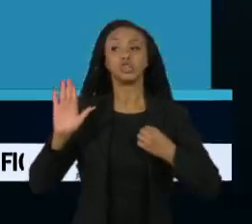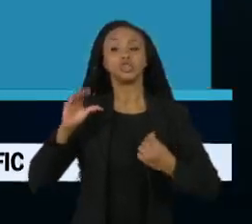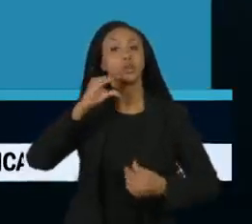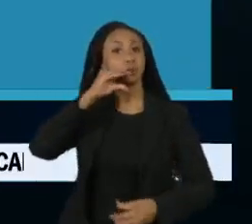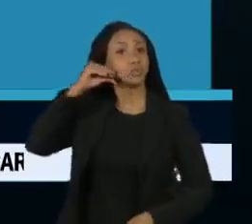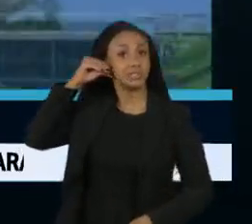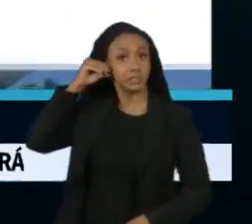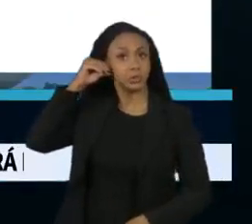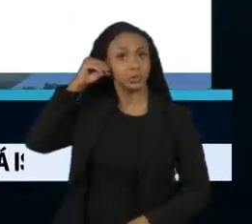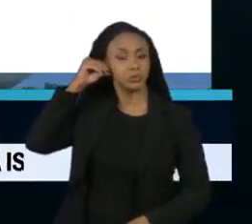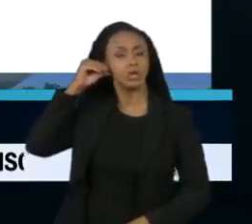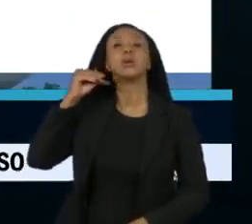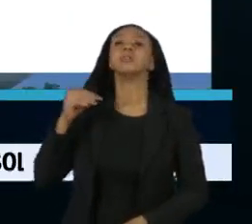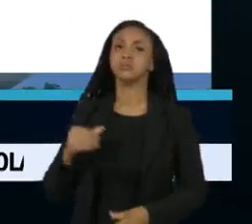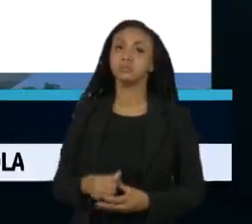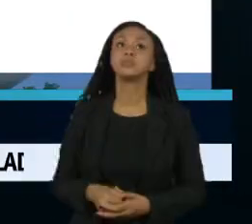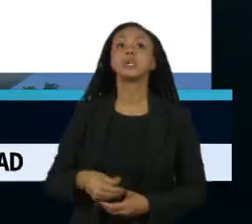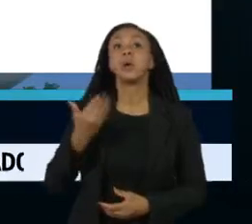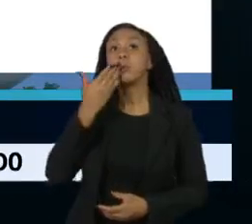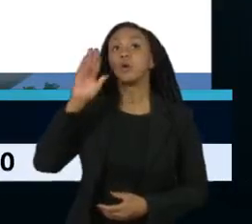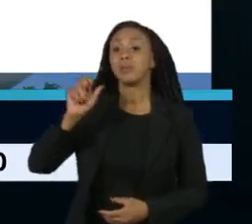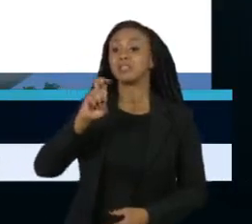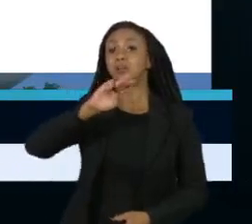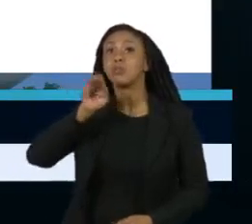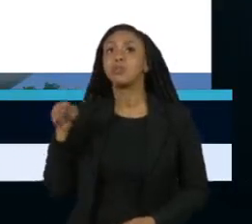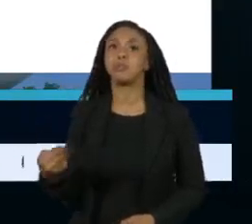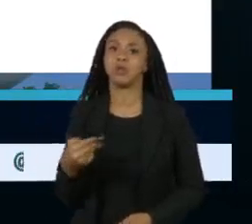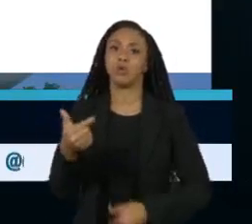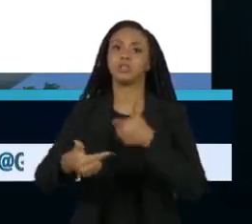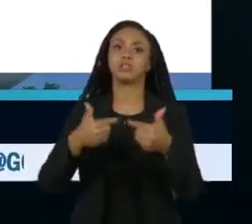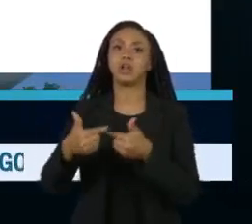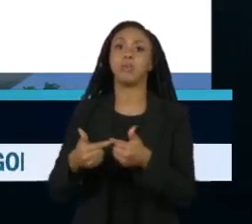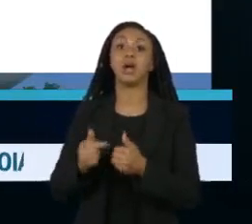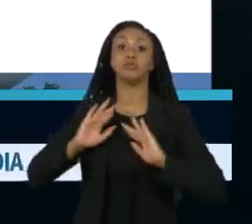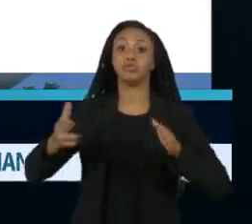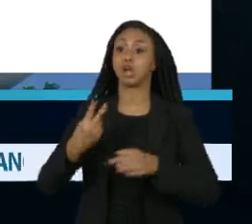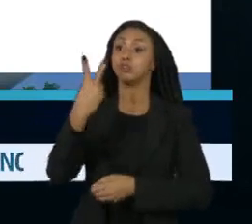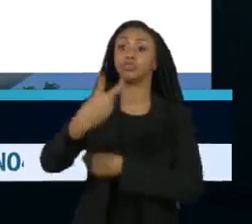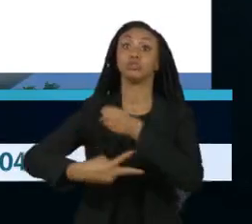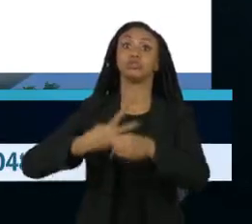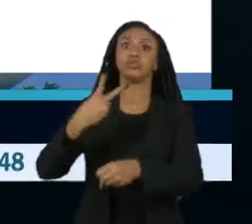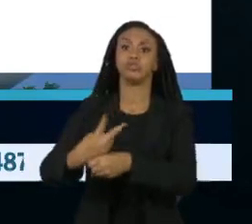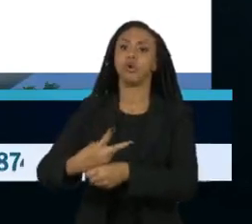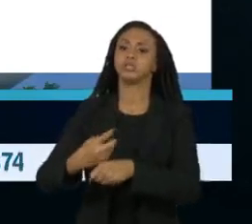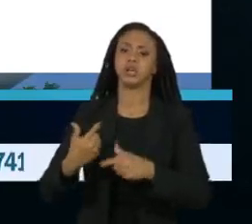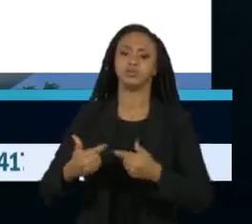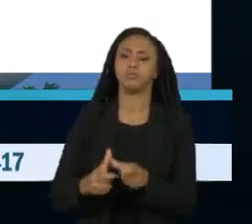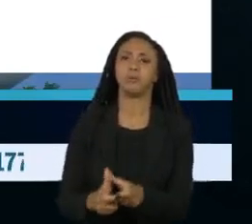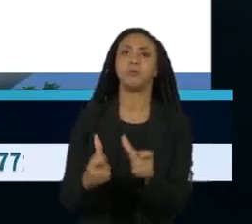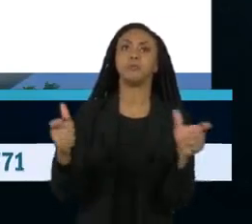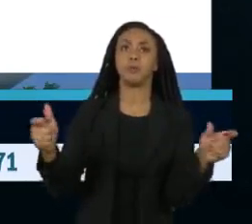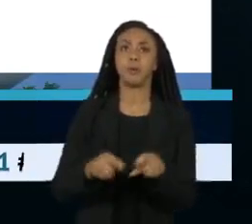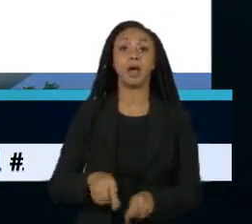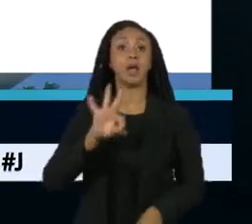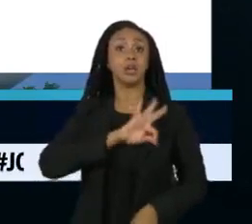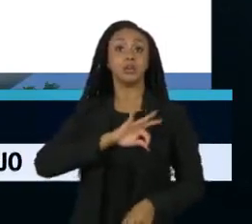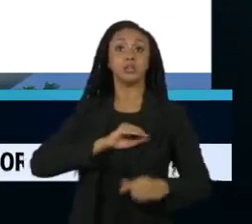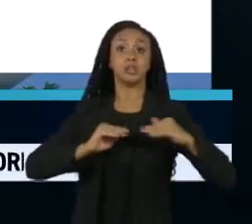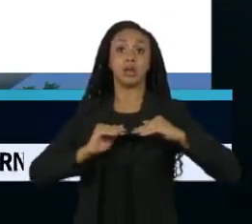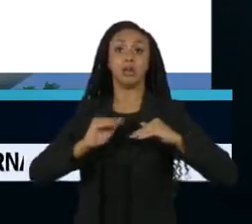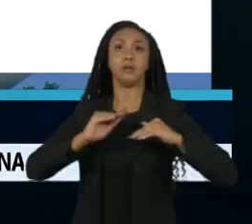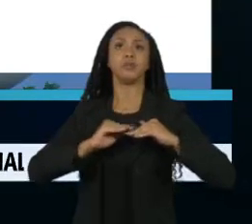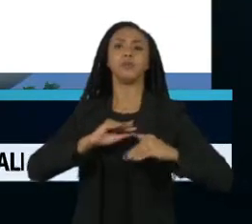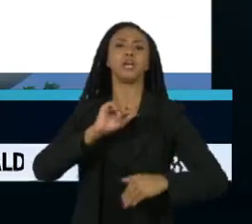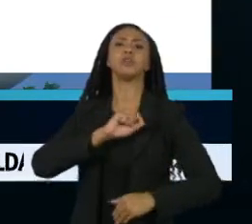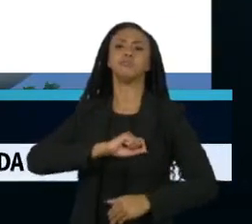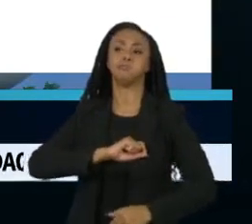Círio Gomes, promete criar 5 milhões de empregos nos dois primeiros anos de governo. Quer aumentar o salário mínimo sempre acima da inflação,